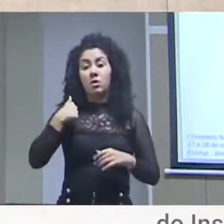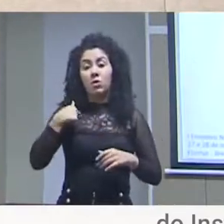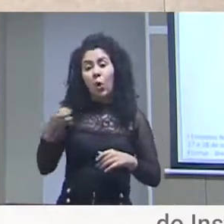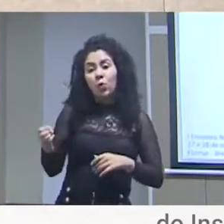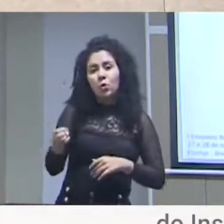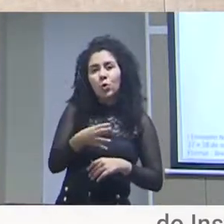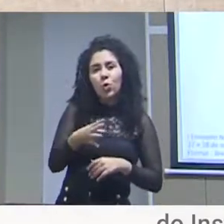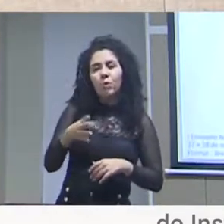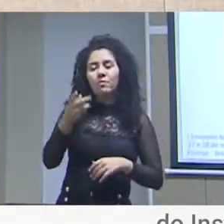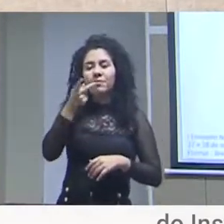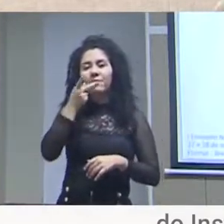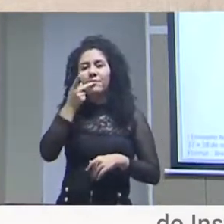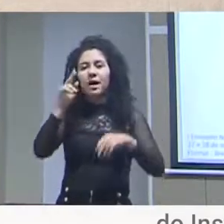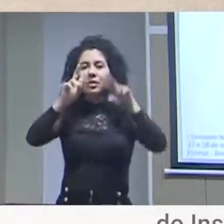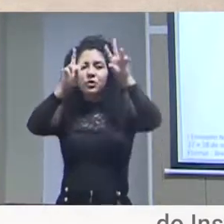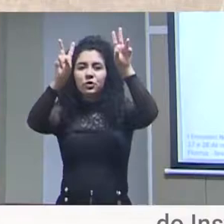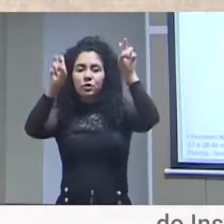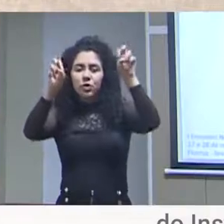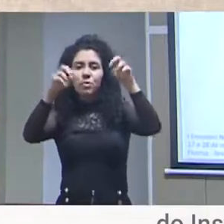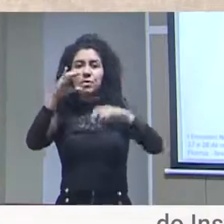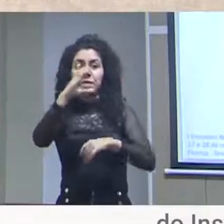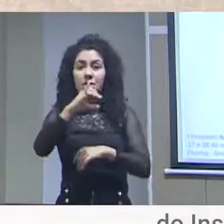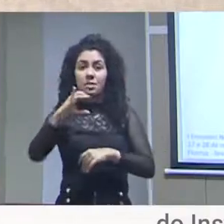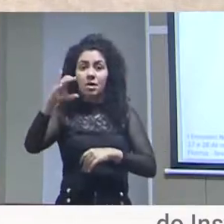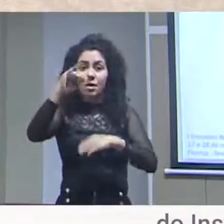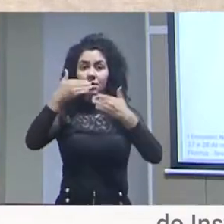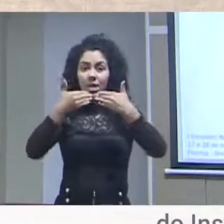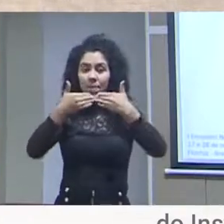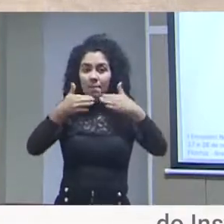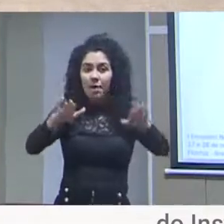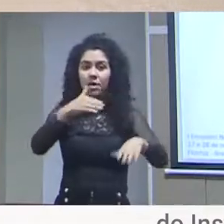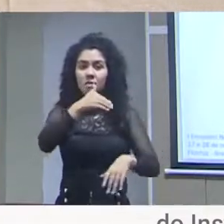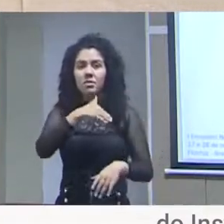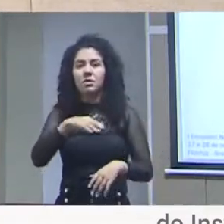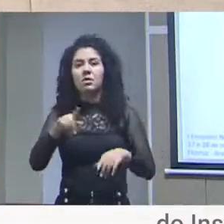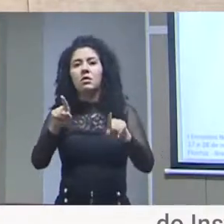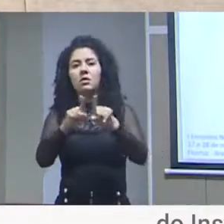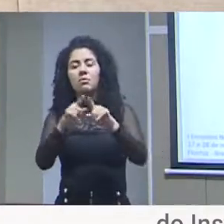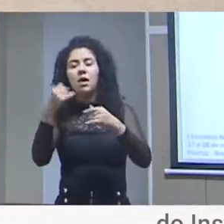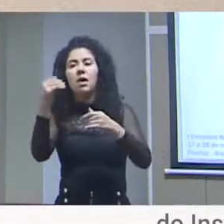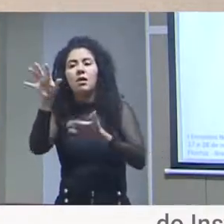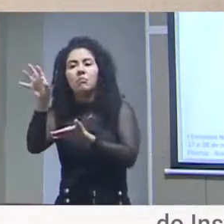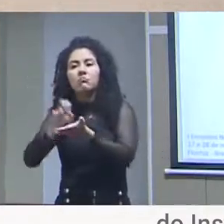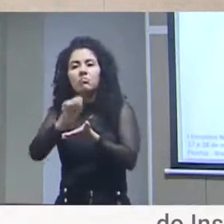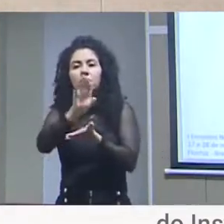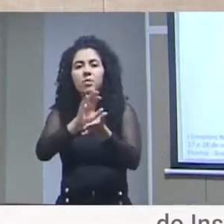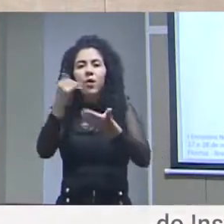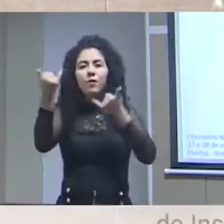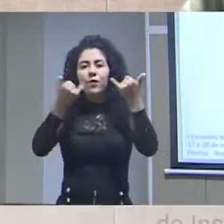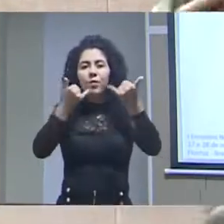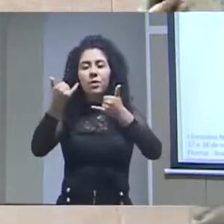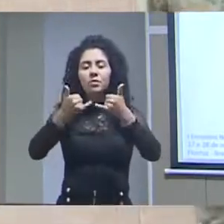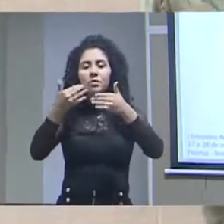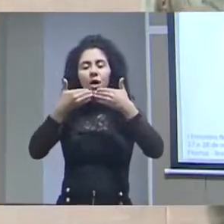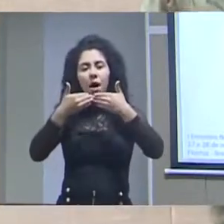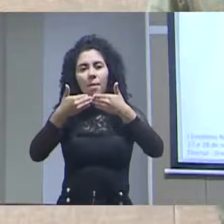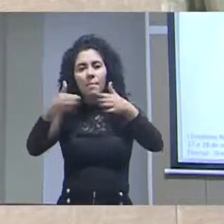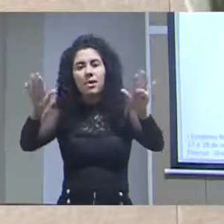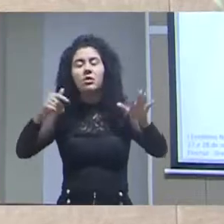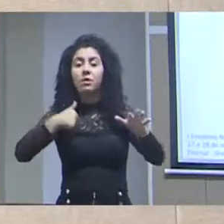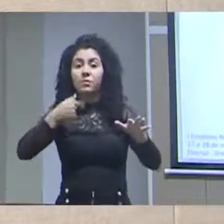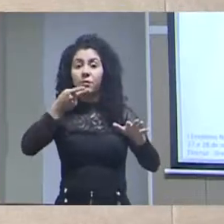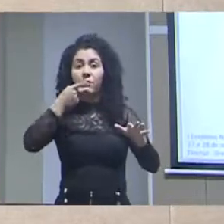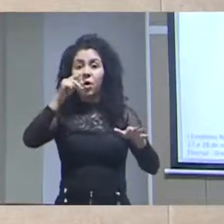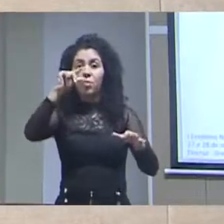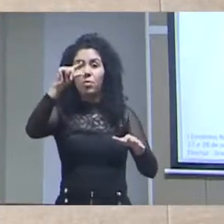nessa área de entender um pouco agora a questão da ciência aberta e dados abertos, mas eu vou falar um pouco da